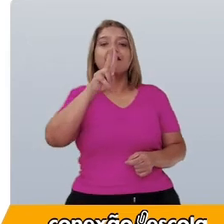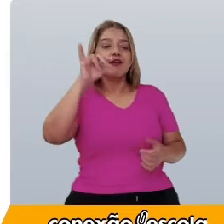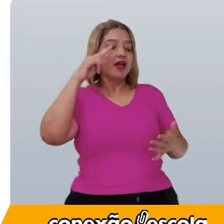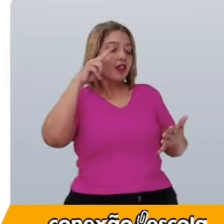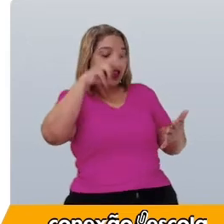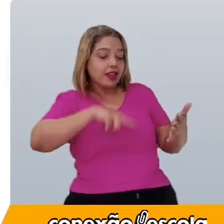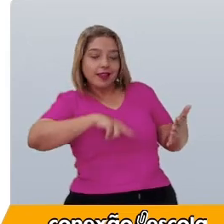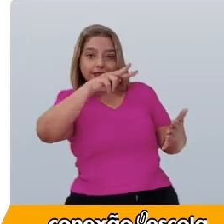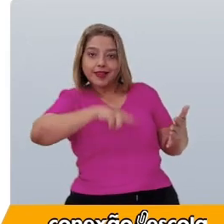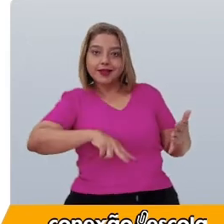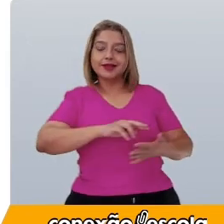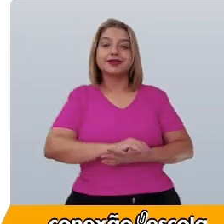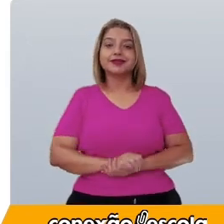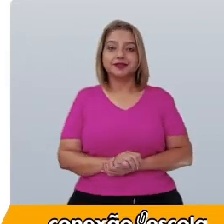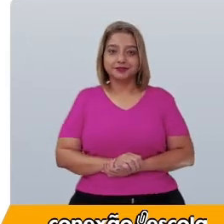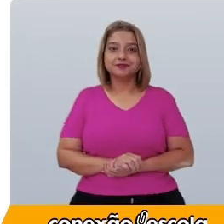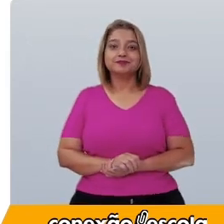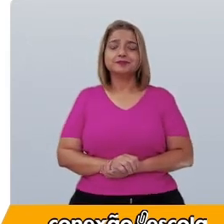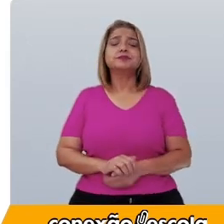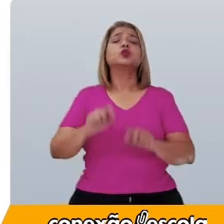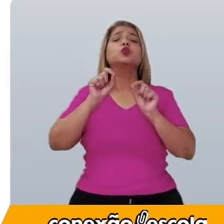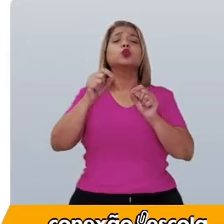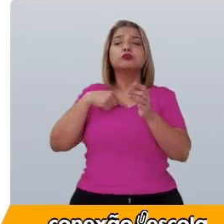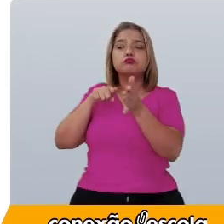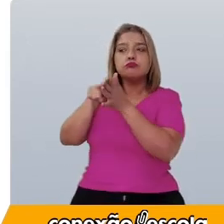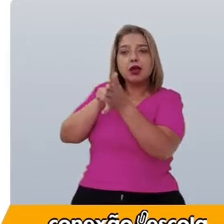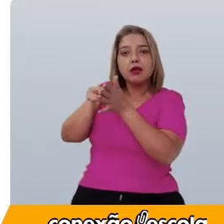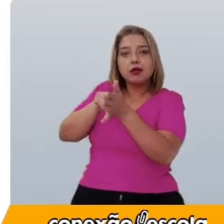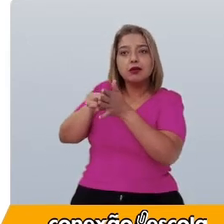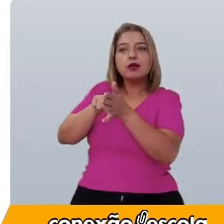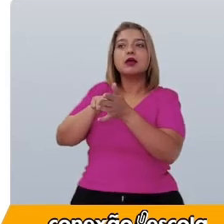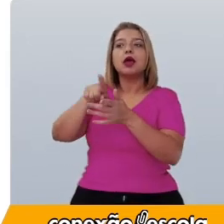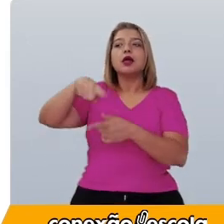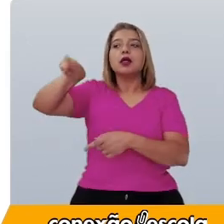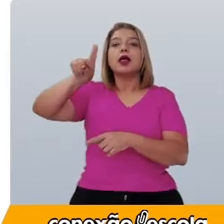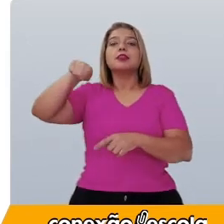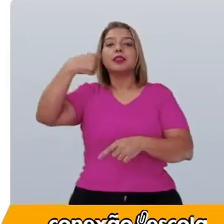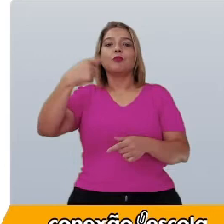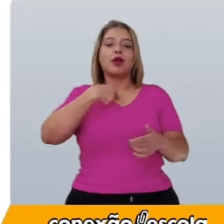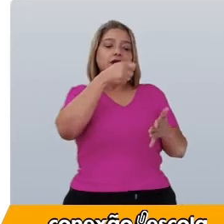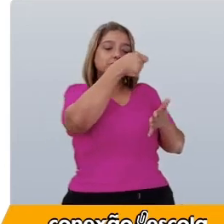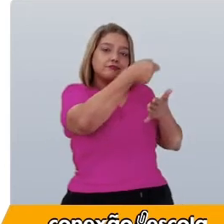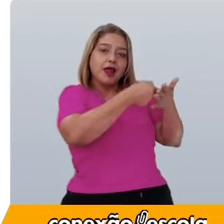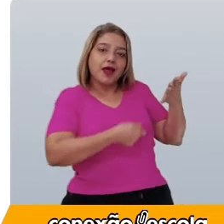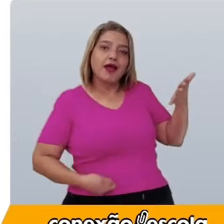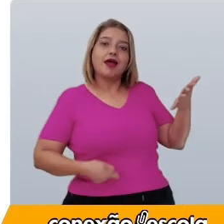o que será pesquisado para escrever a resenha,